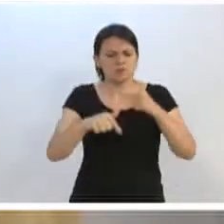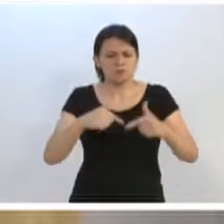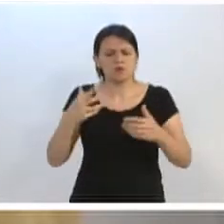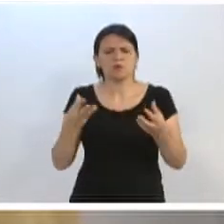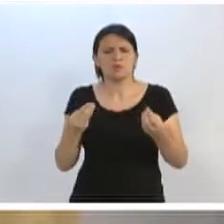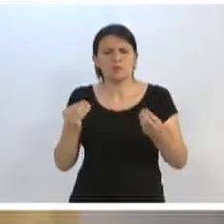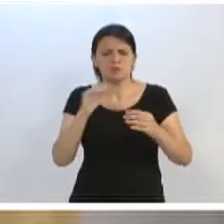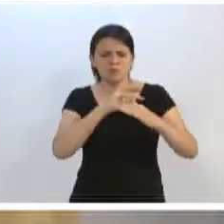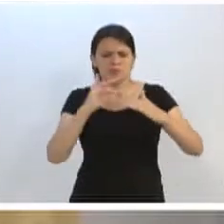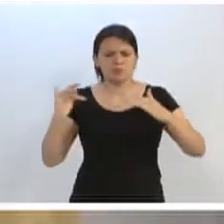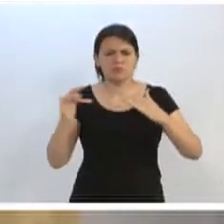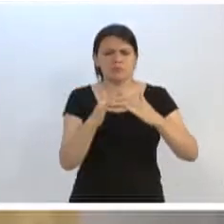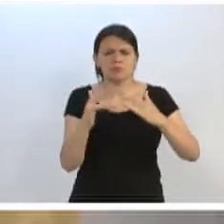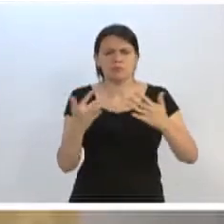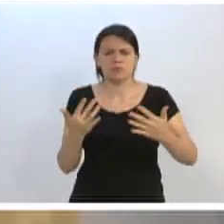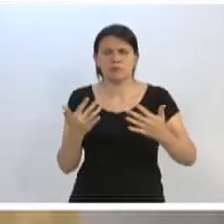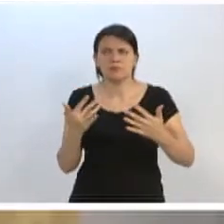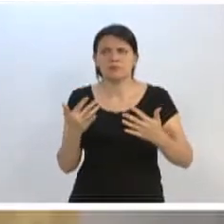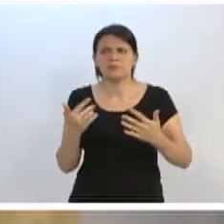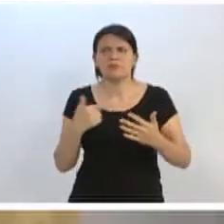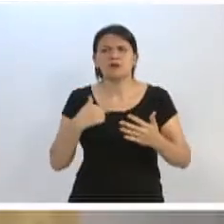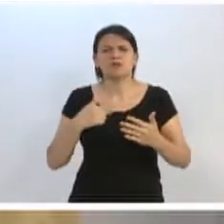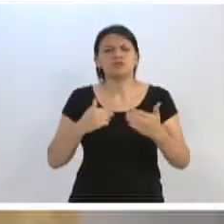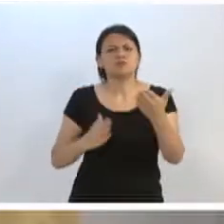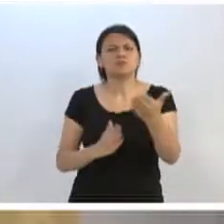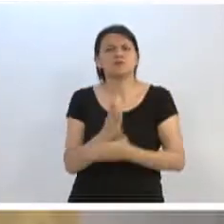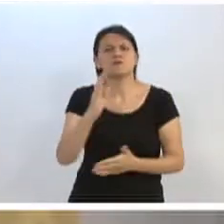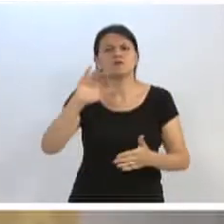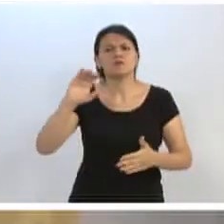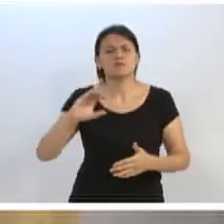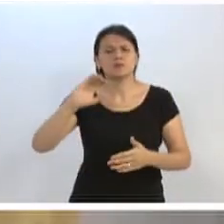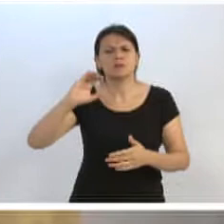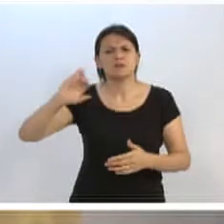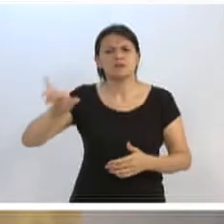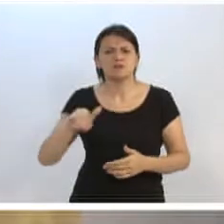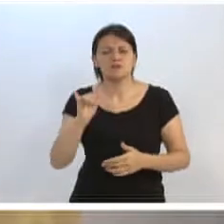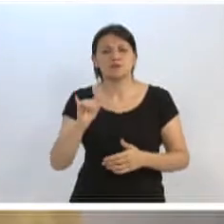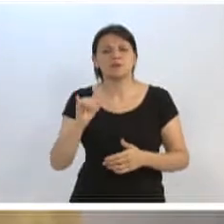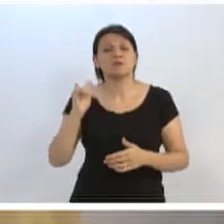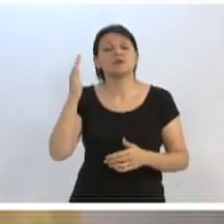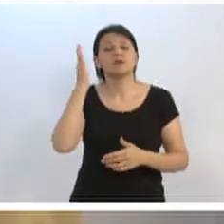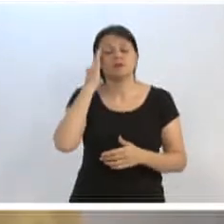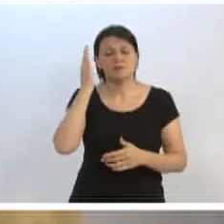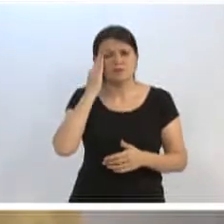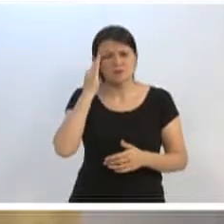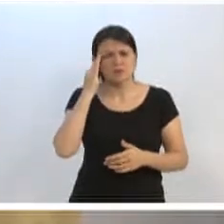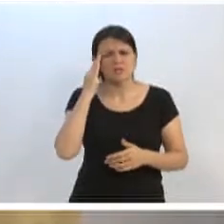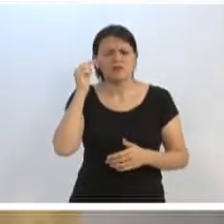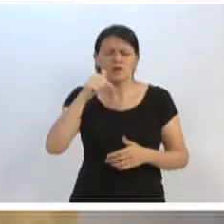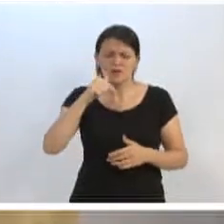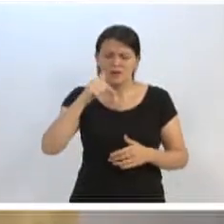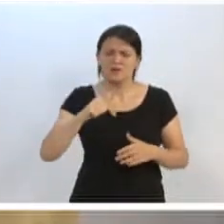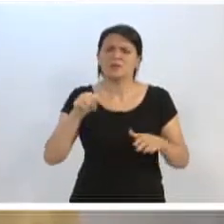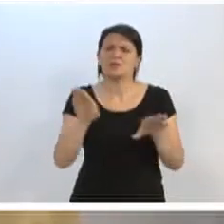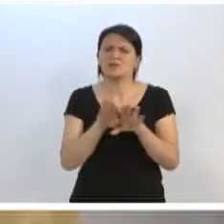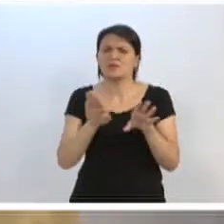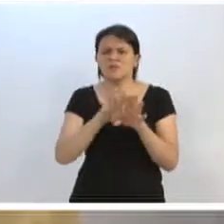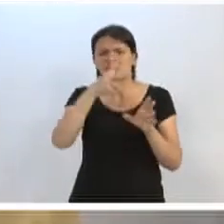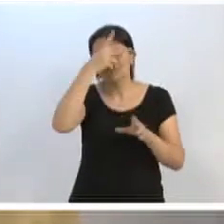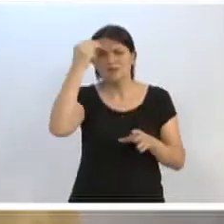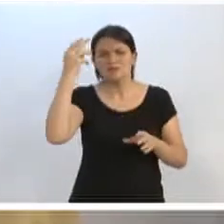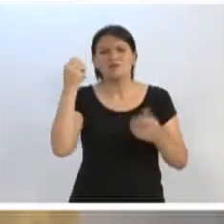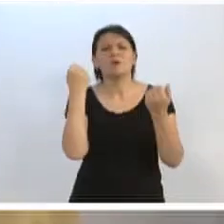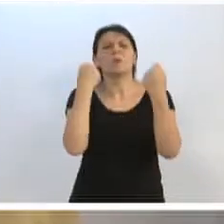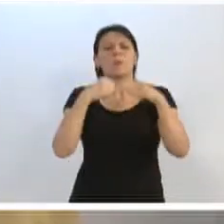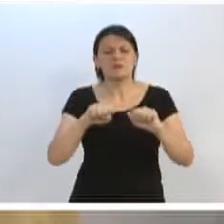nas redes sociais nessa luta, Ivo. A gente aprovou nessa CCJ, e eu tenho certeza que a maturidade, a sensibilidade dessa casa e do executivo vão tornar